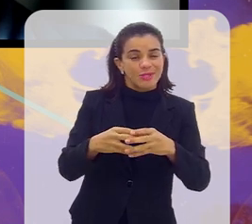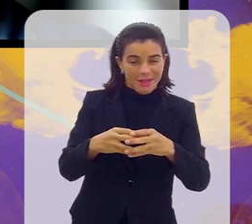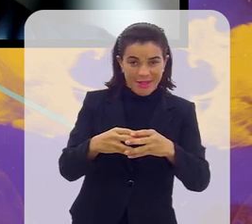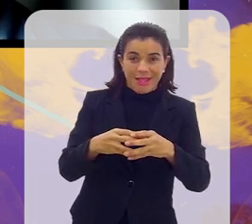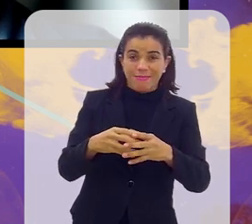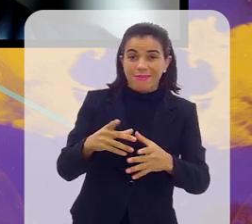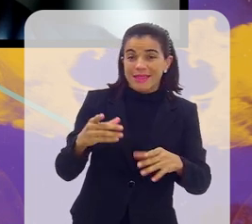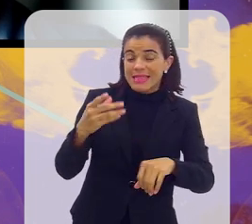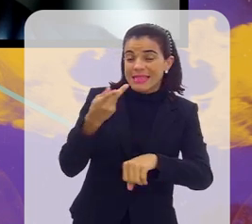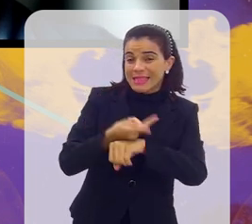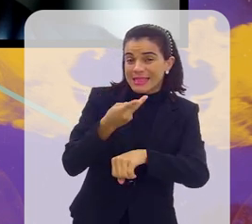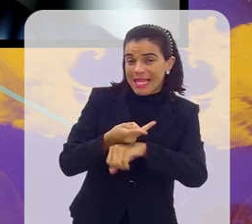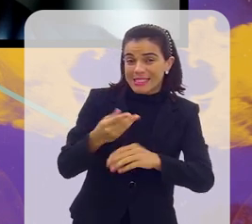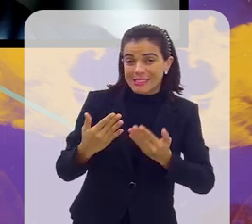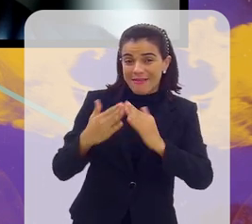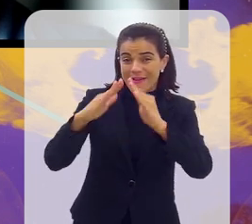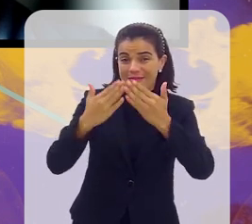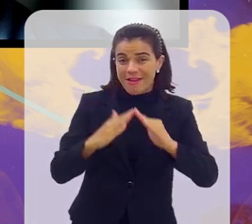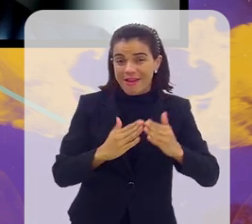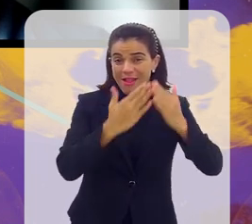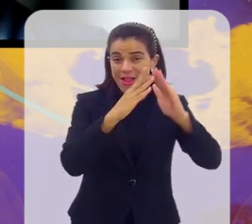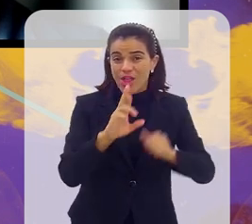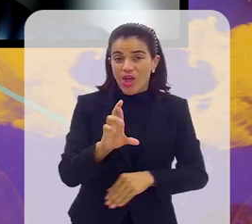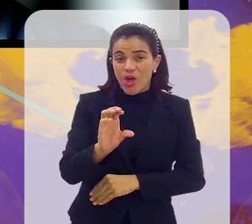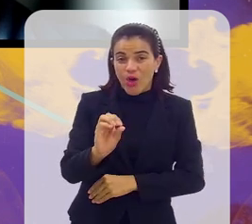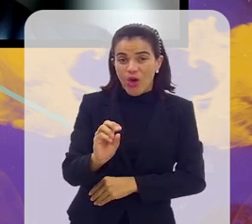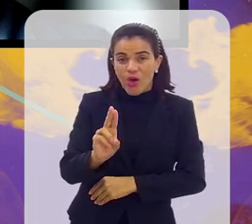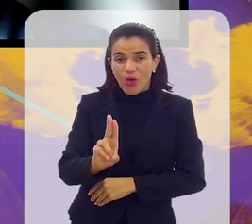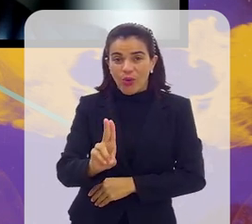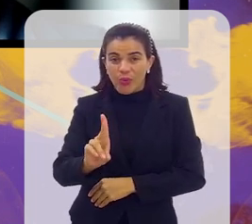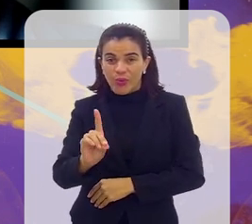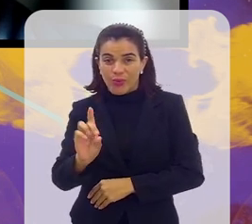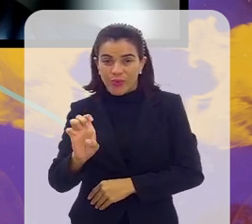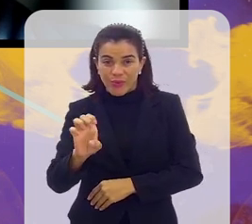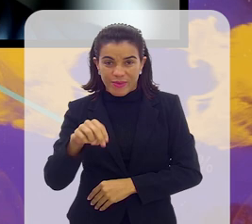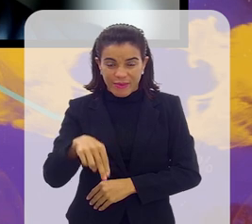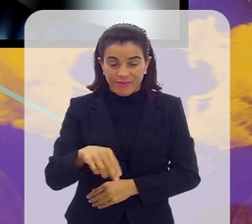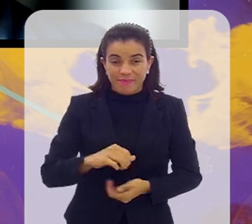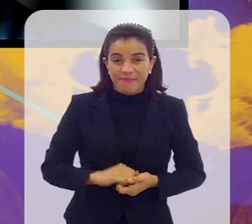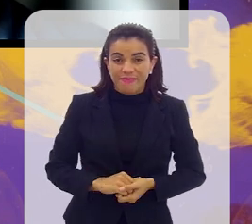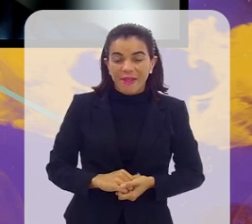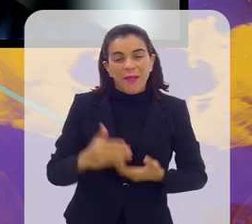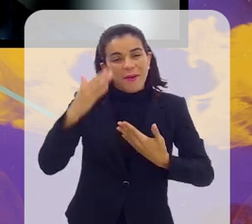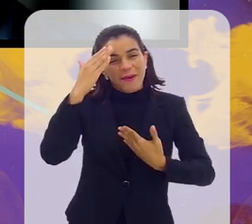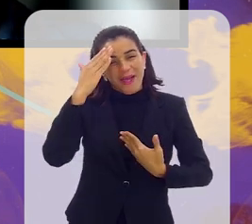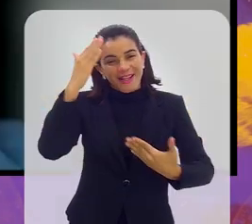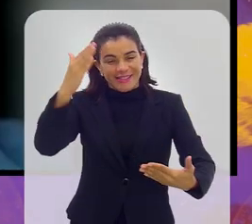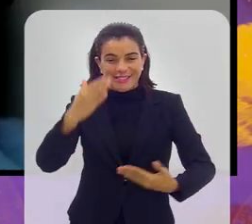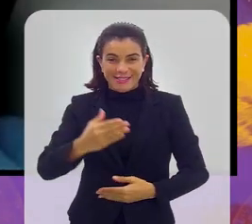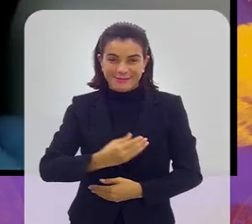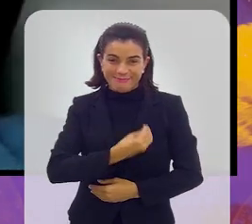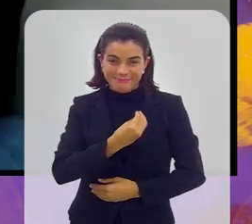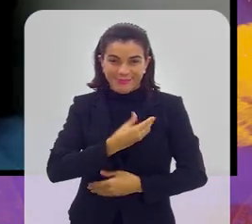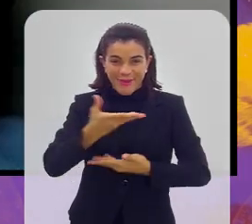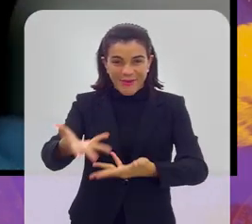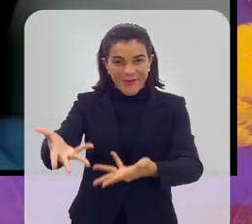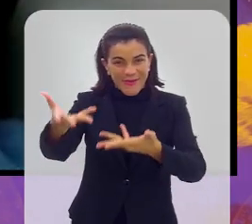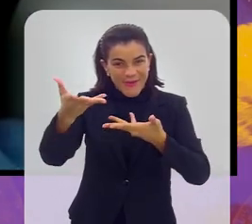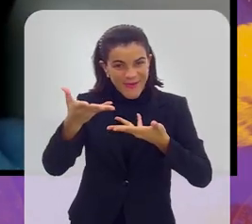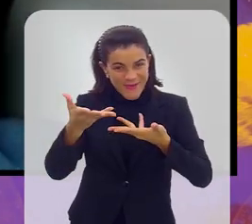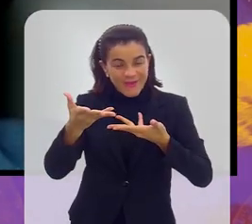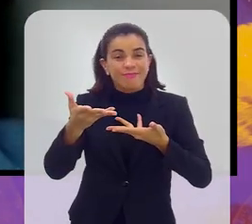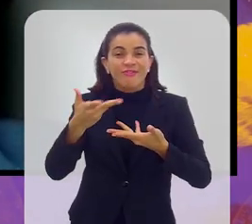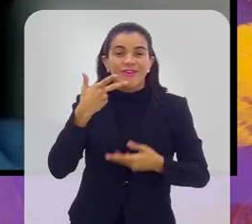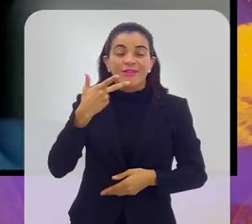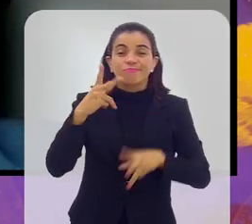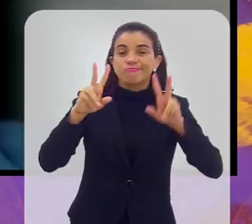Marcos Vinícius, muito obrigado pela sua presença aqui no Arena. Eu que agradeço esse convite de poder estar falando aqui